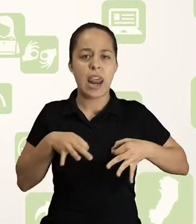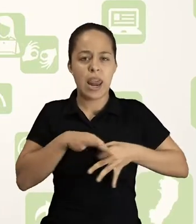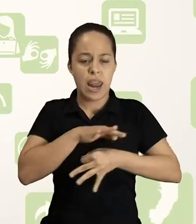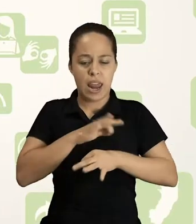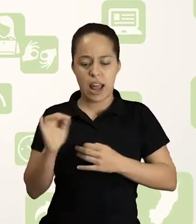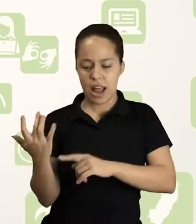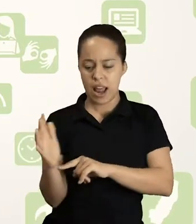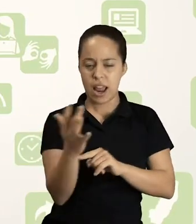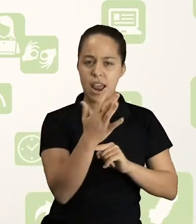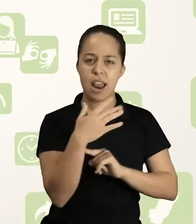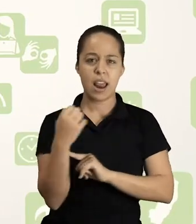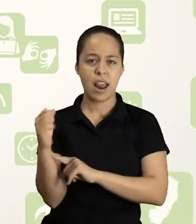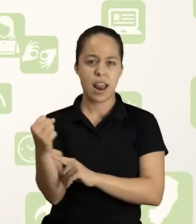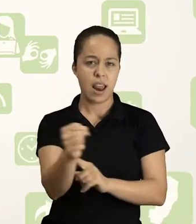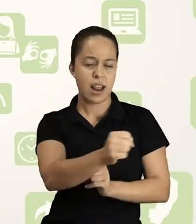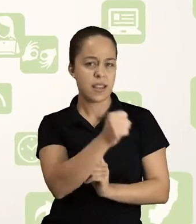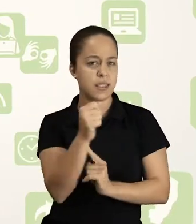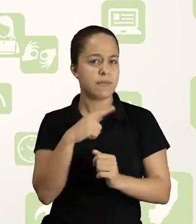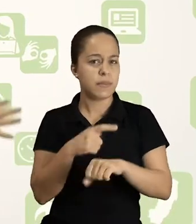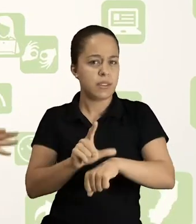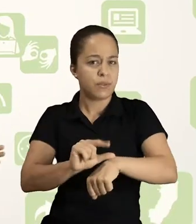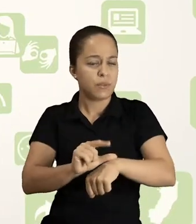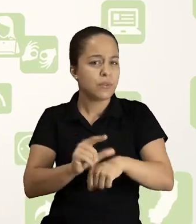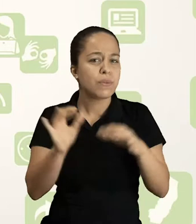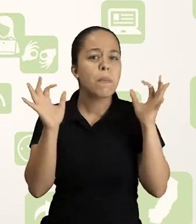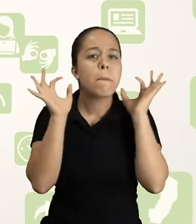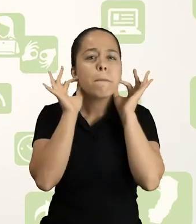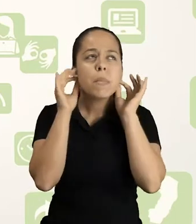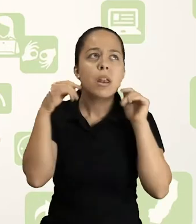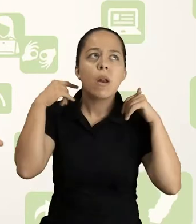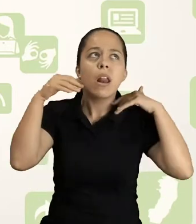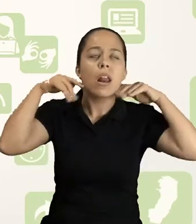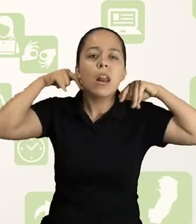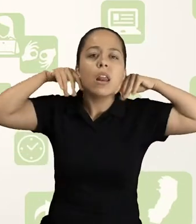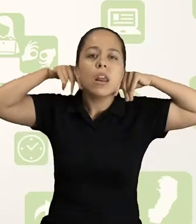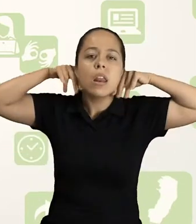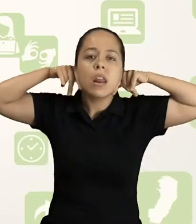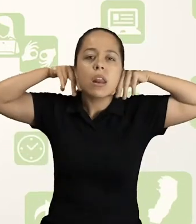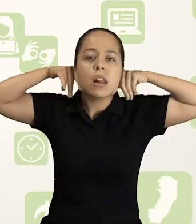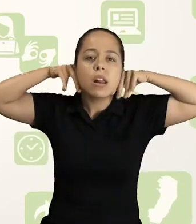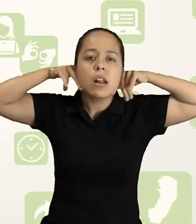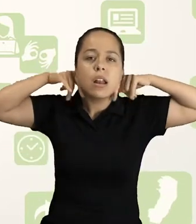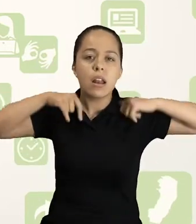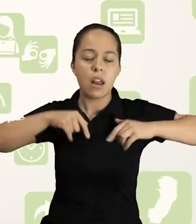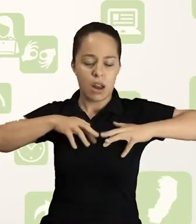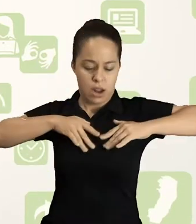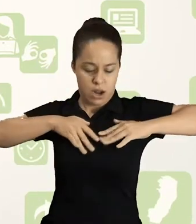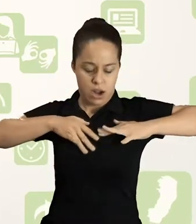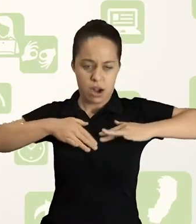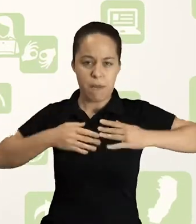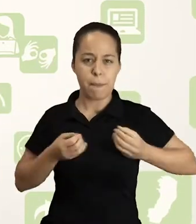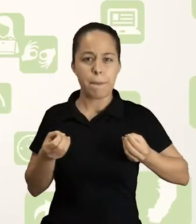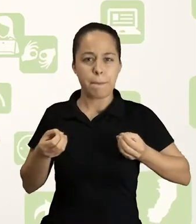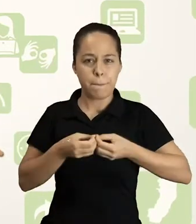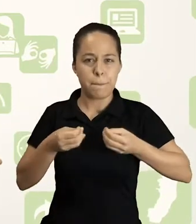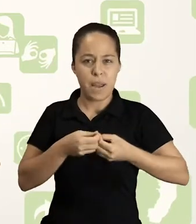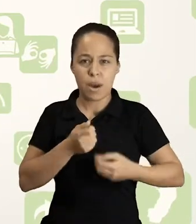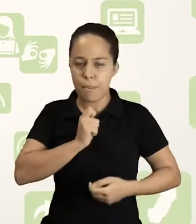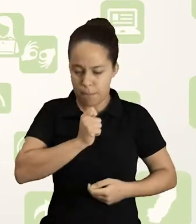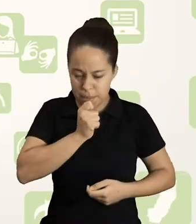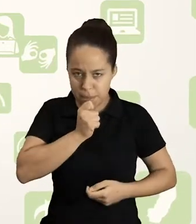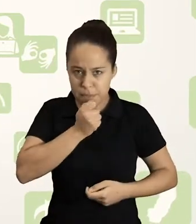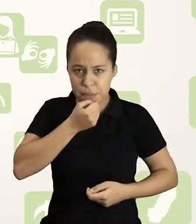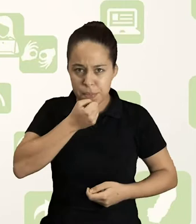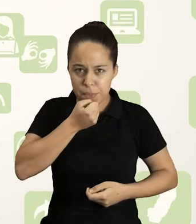mas o áudio ficou comprometido com muitos ruídos de pulseiras de metal, relógios, brincos ou outros